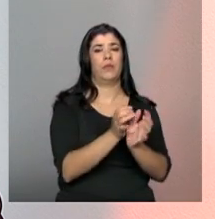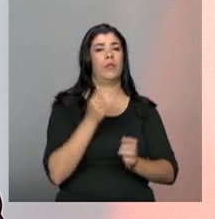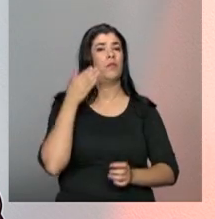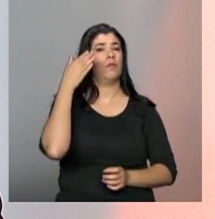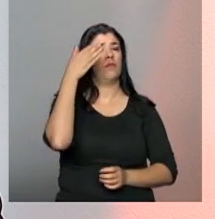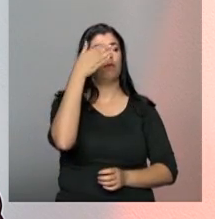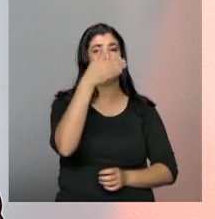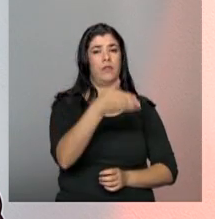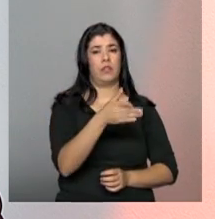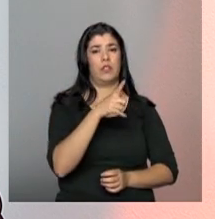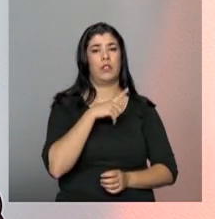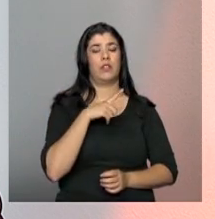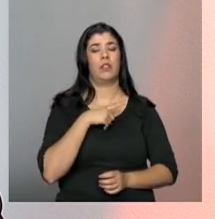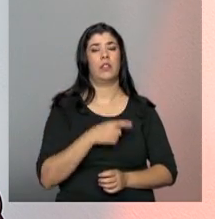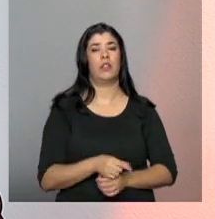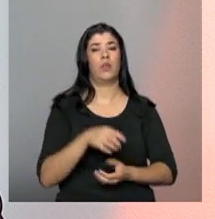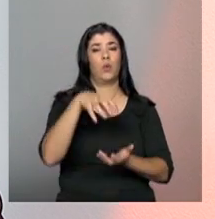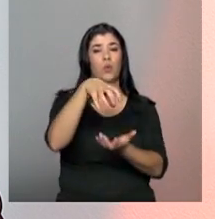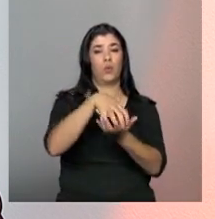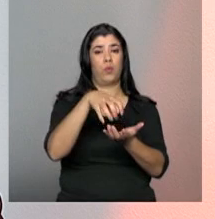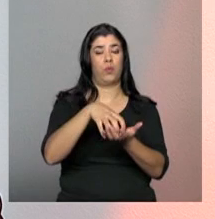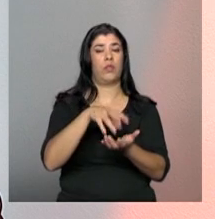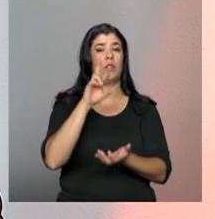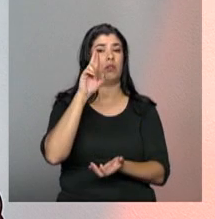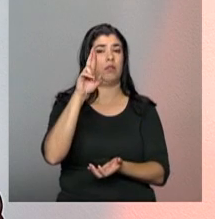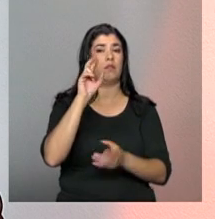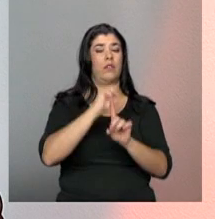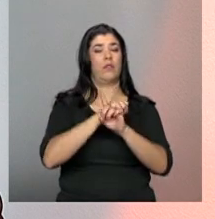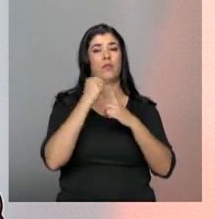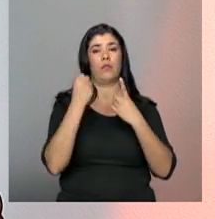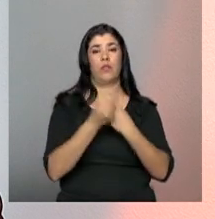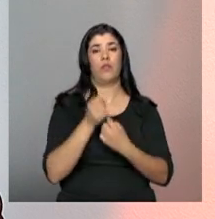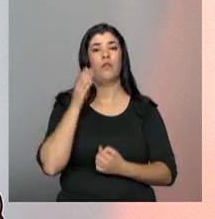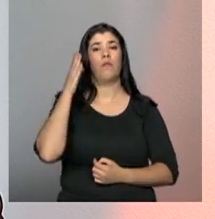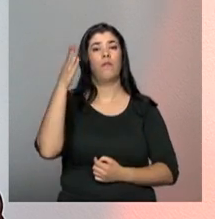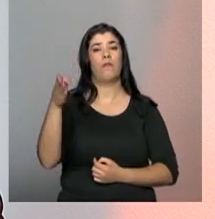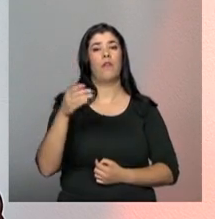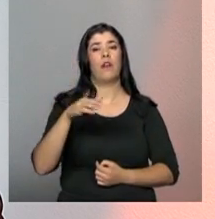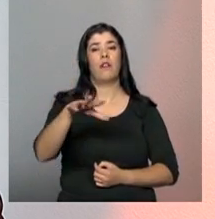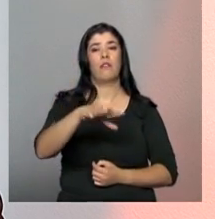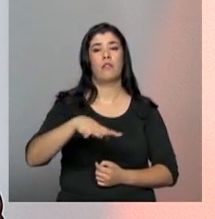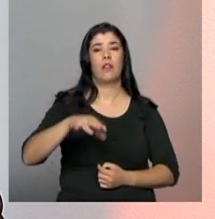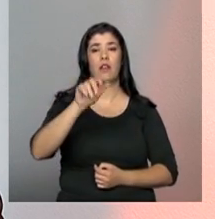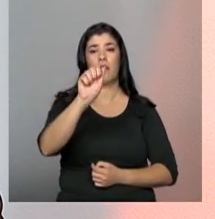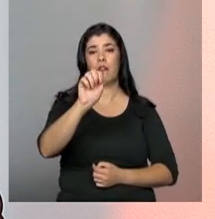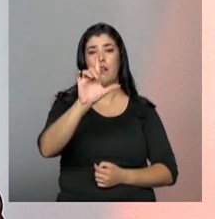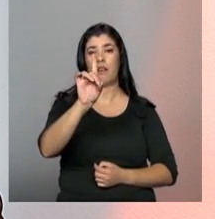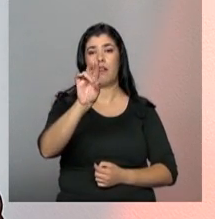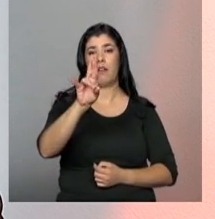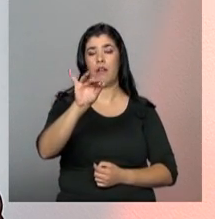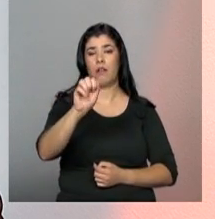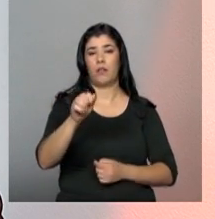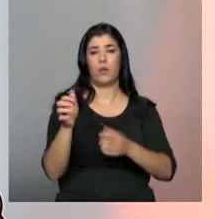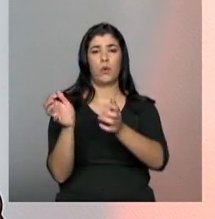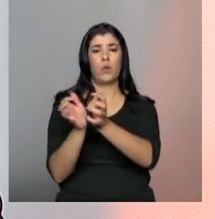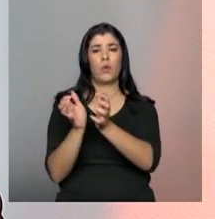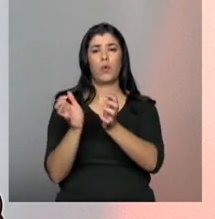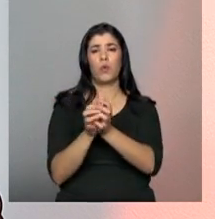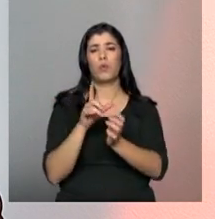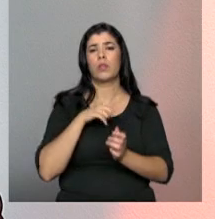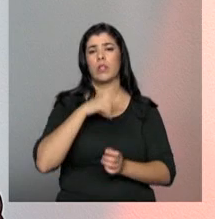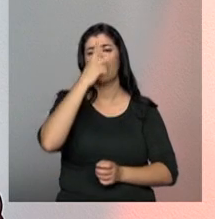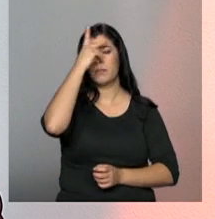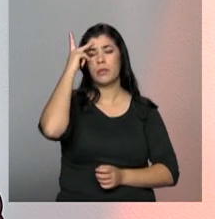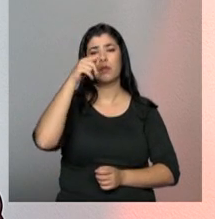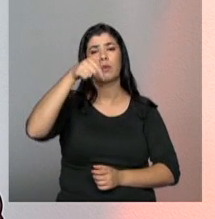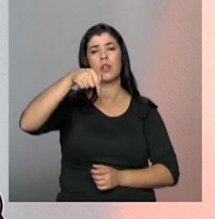os centros de referência da assistência social, ele vai até as entidades, ele vai até as aldeias, até as comunidades quilombolas, as comunidades